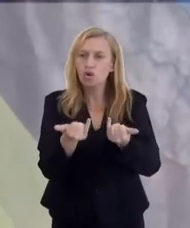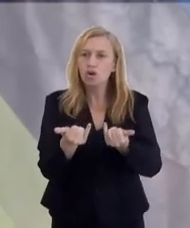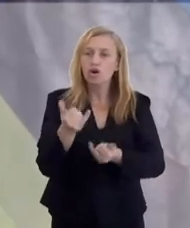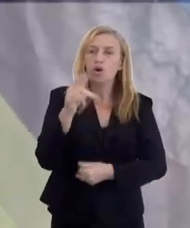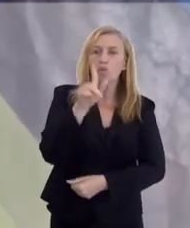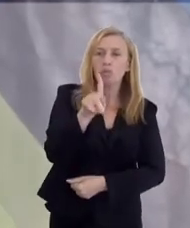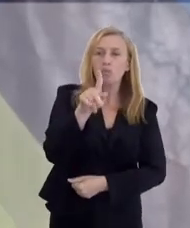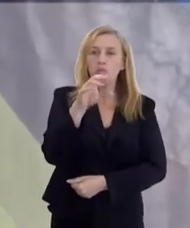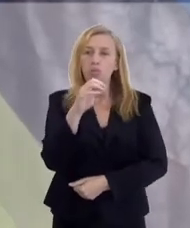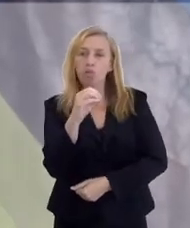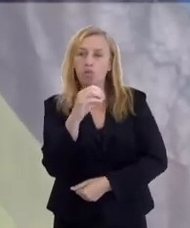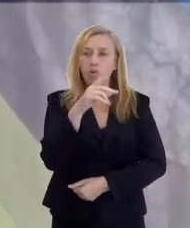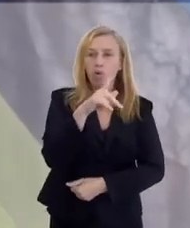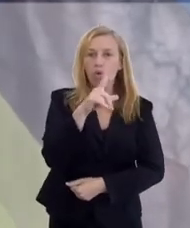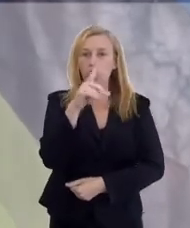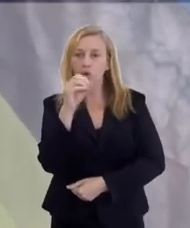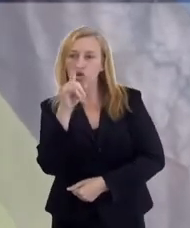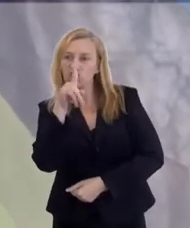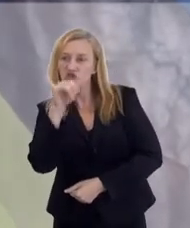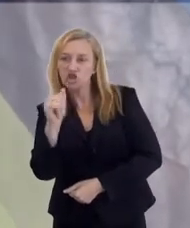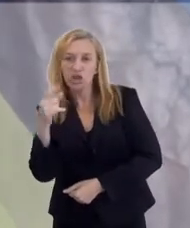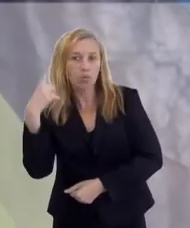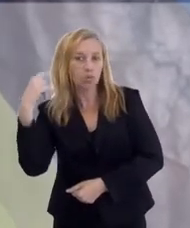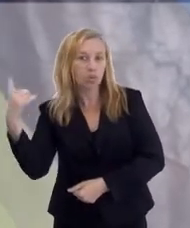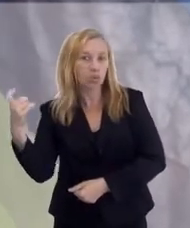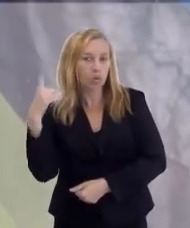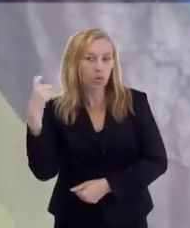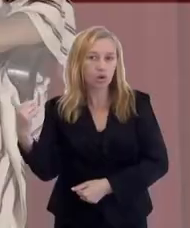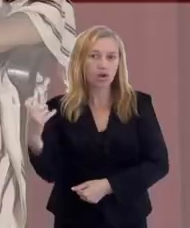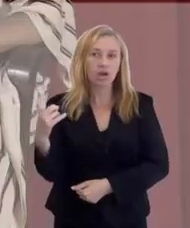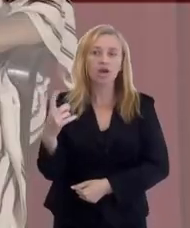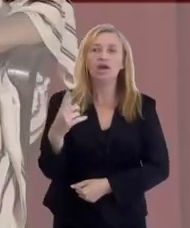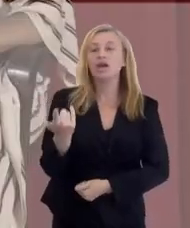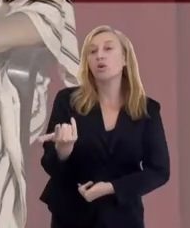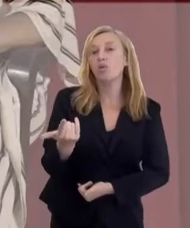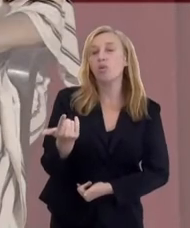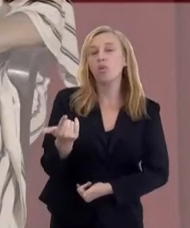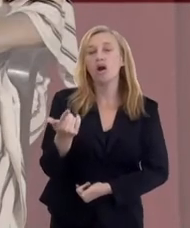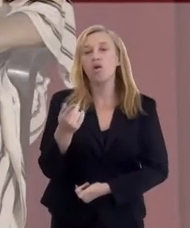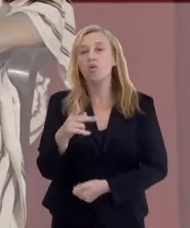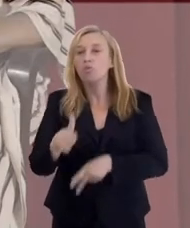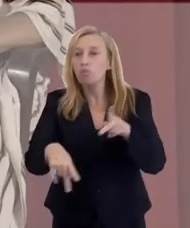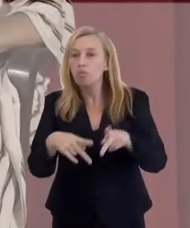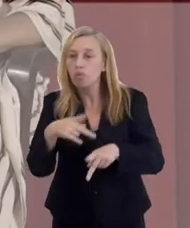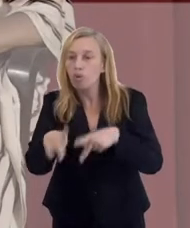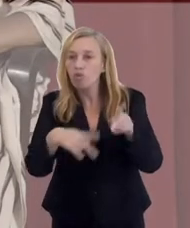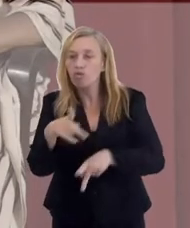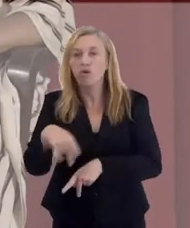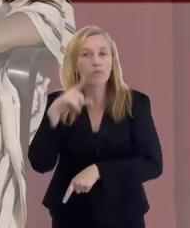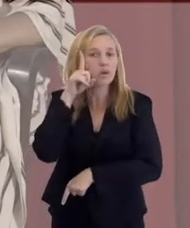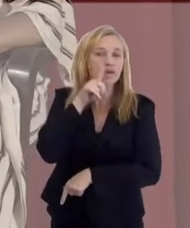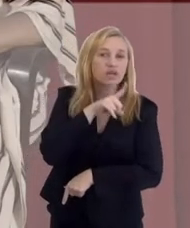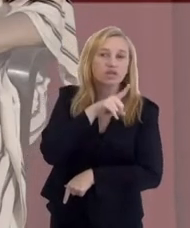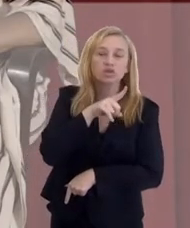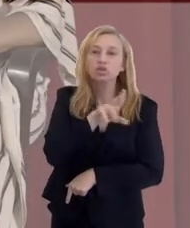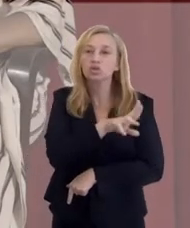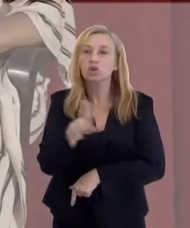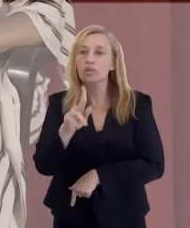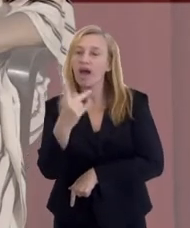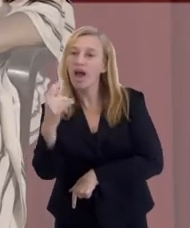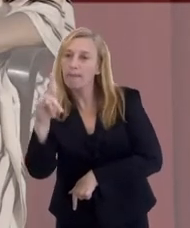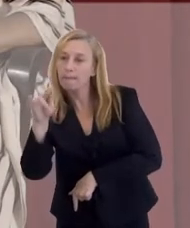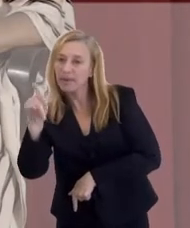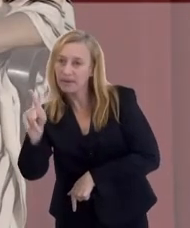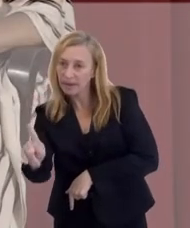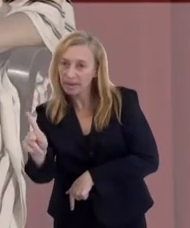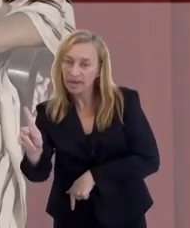que nós chamamos de tiptologia, que era o barulho, que os americanos chamam de rap. E no mundo inteiro acontecia